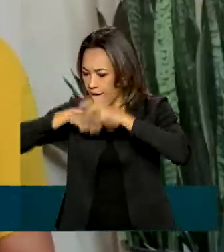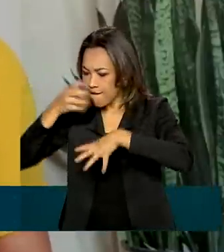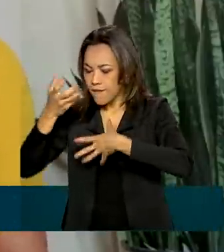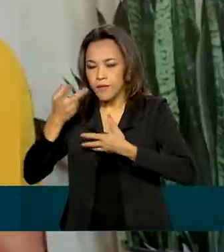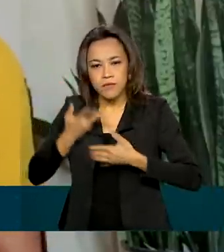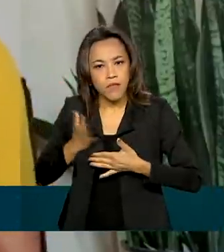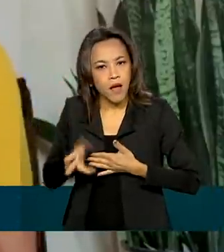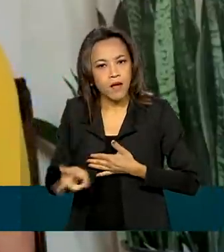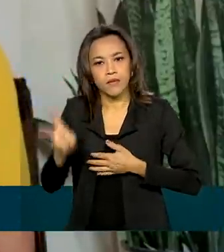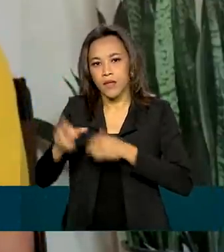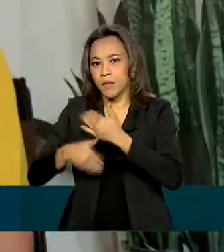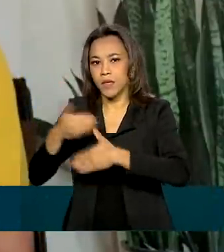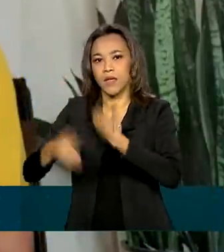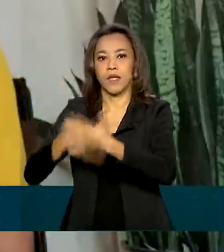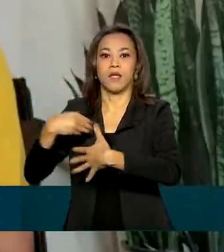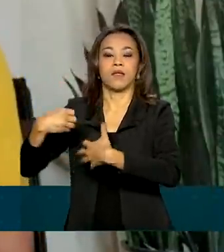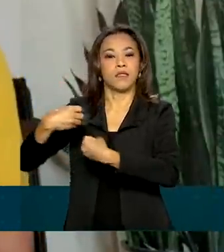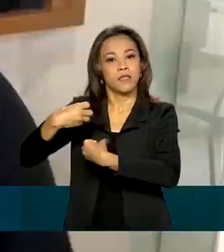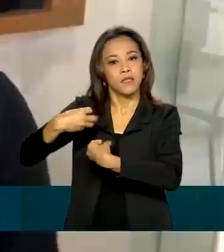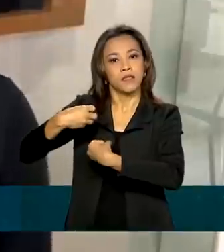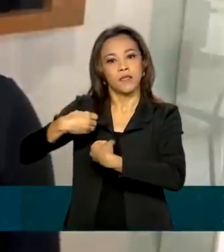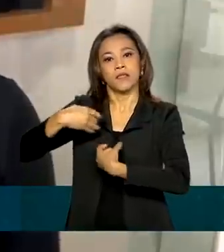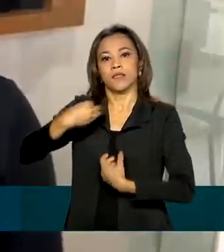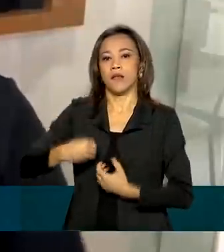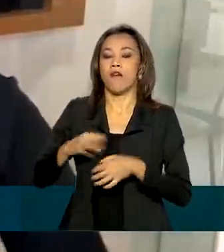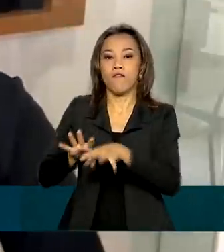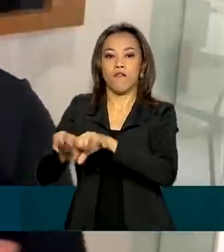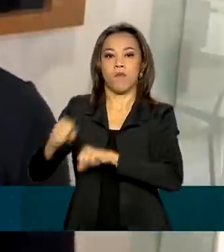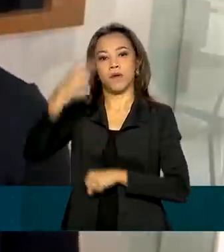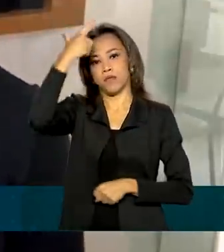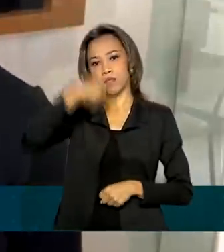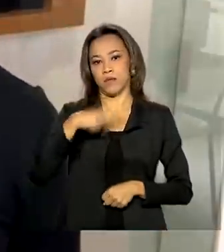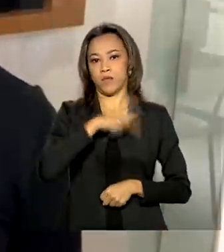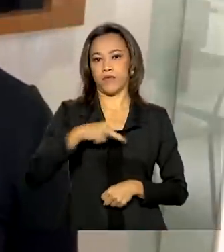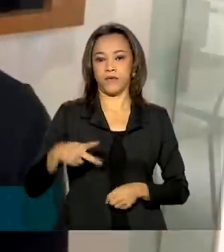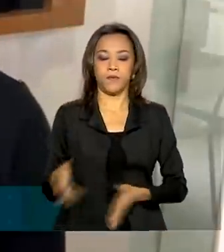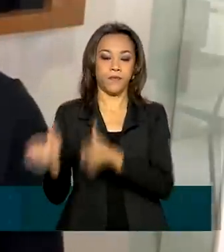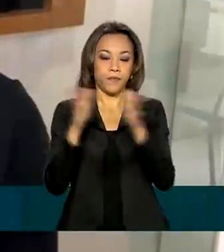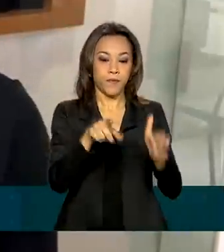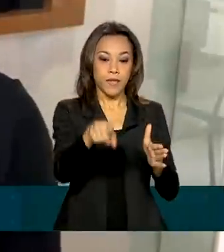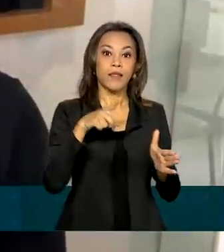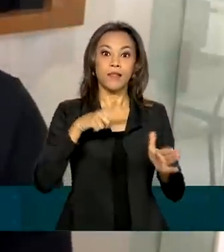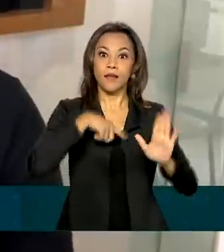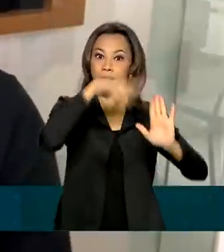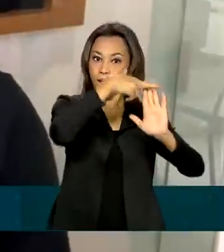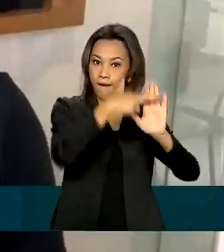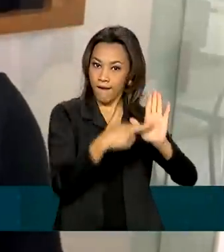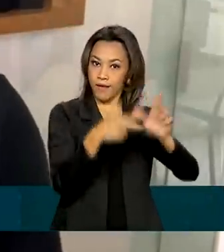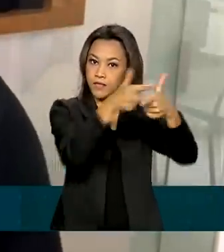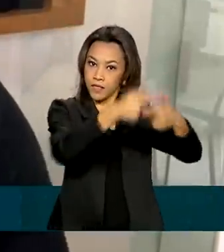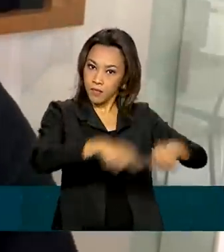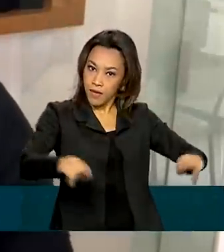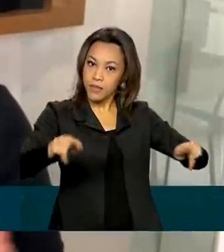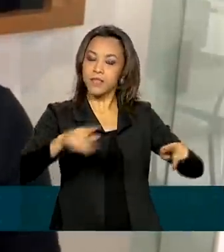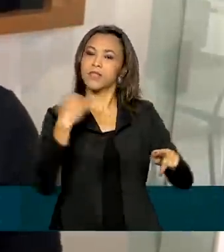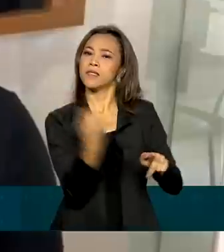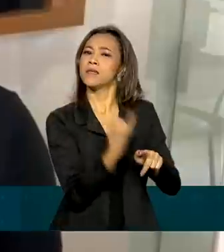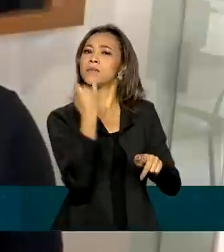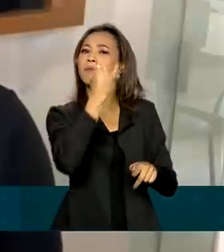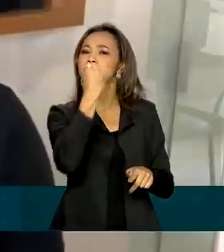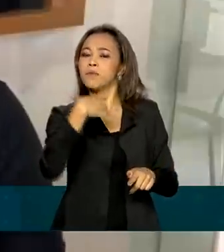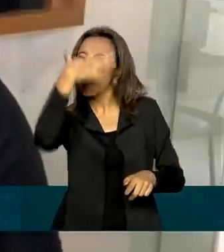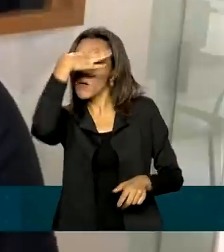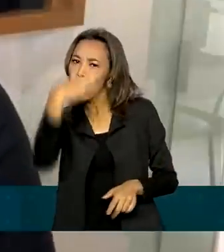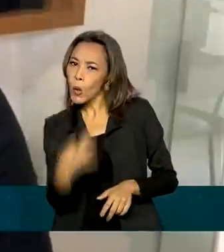permanente na nossa formação continuada. O curso vai abordar regras de gramática fundamentais para a